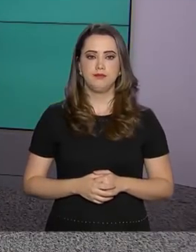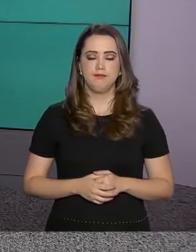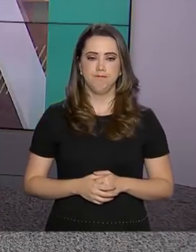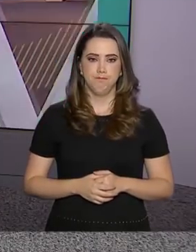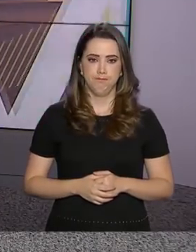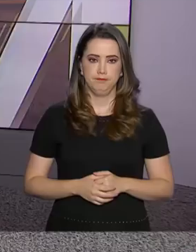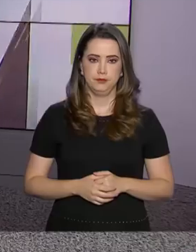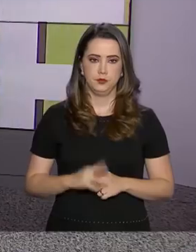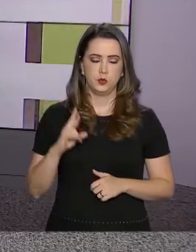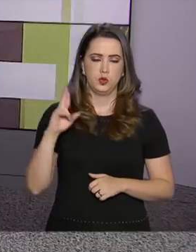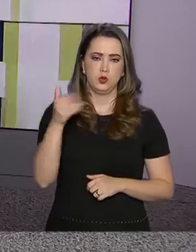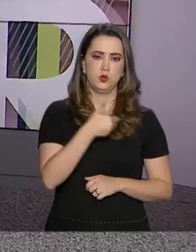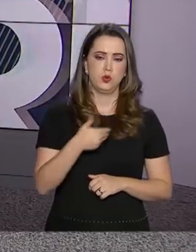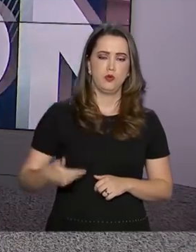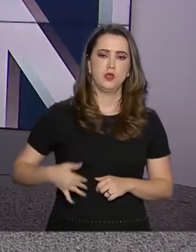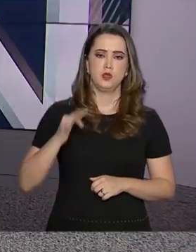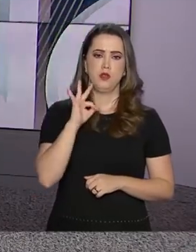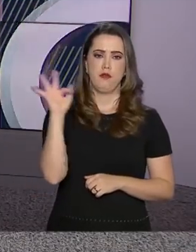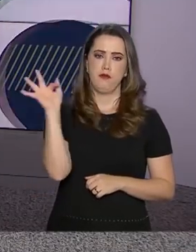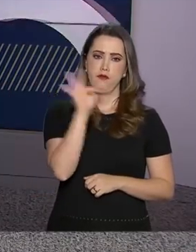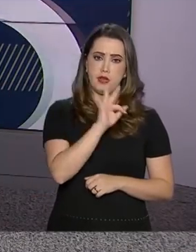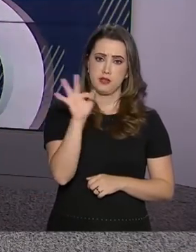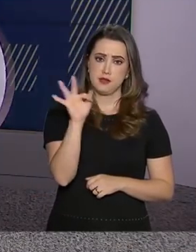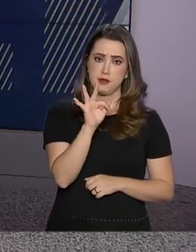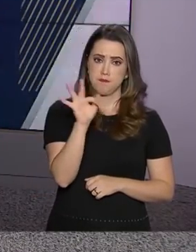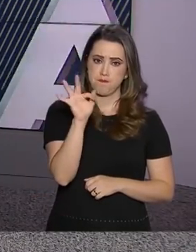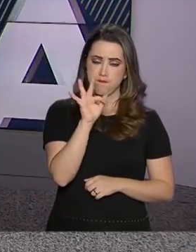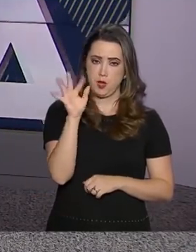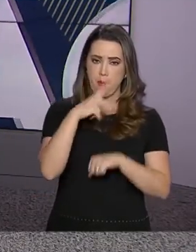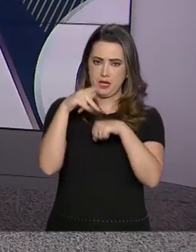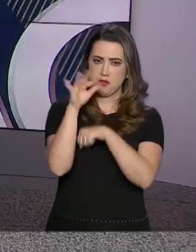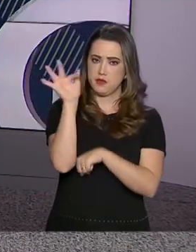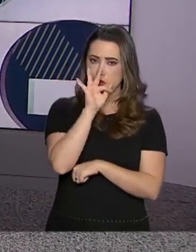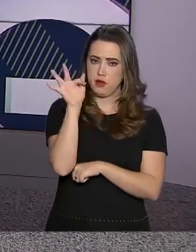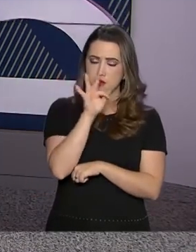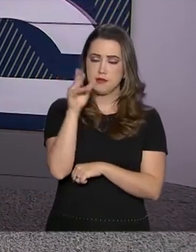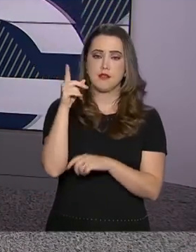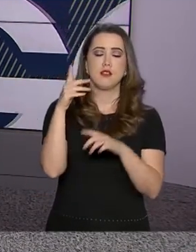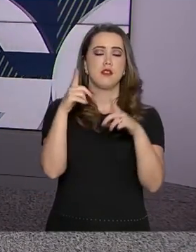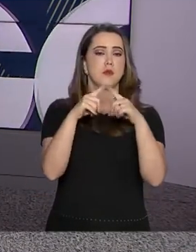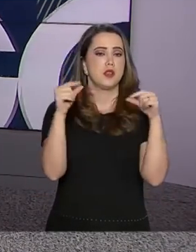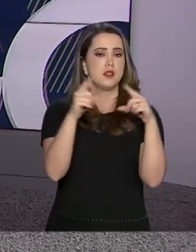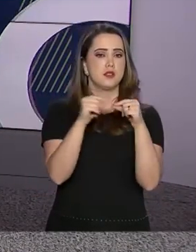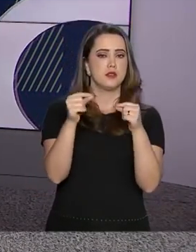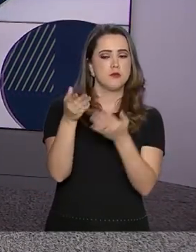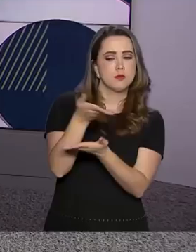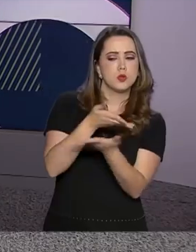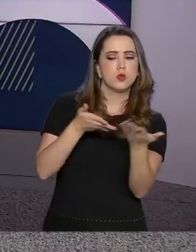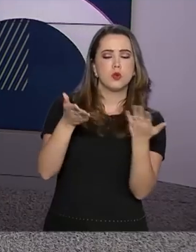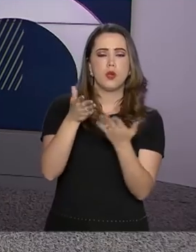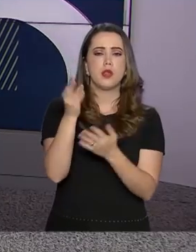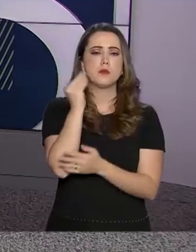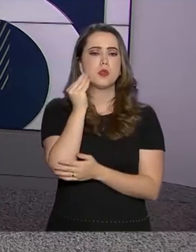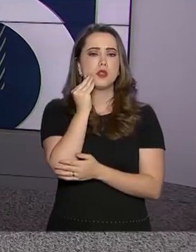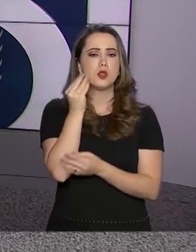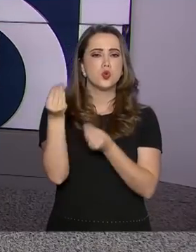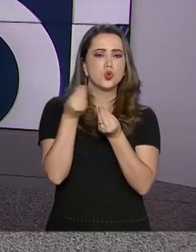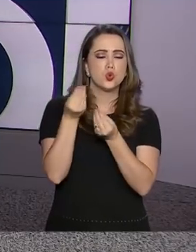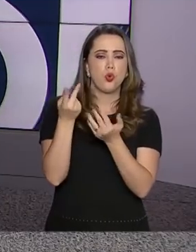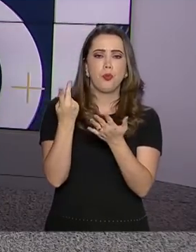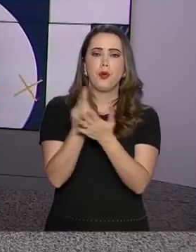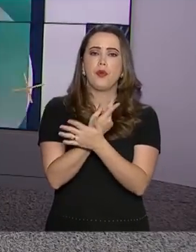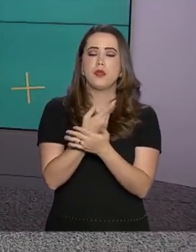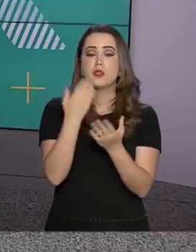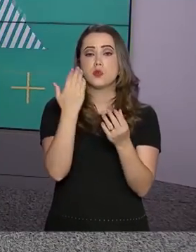Autoridades do governo da França estão em Brasília para trocar experiências sobre confisco e gestão de bens em processos